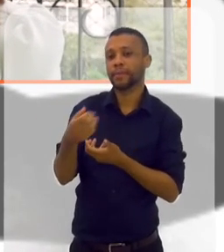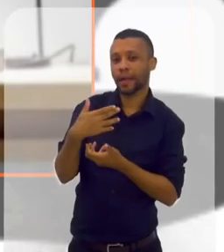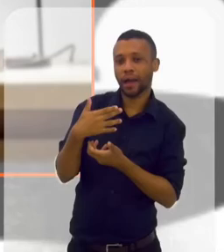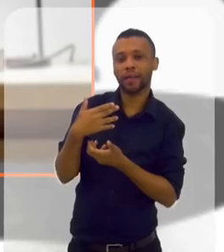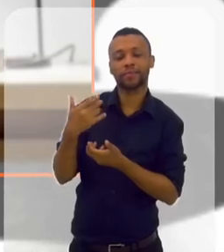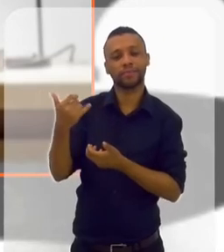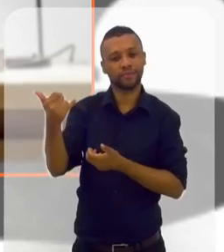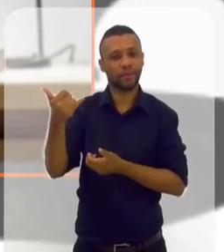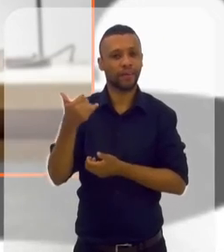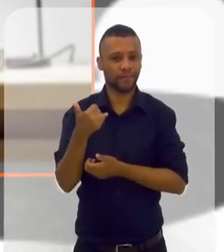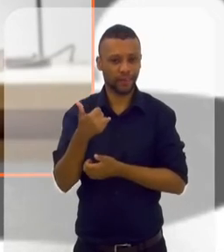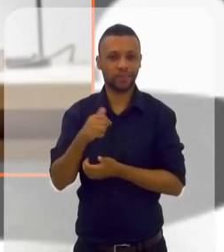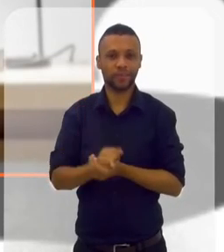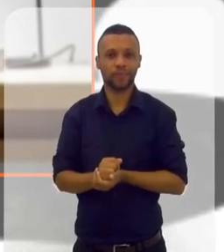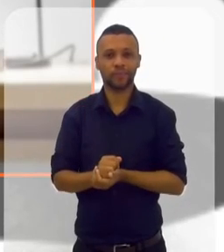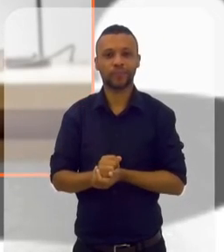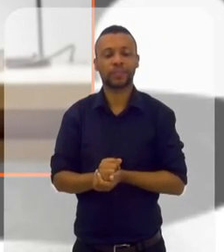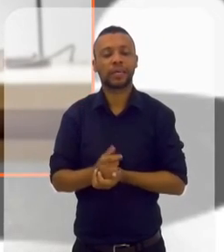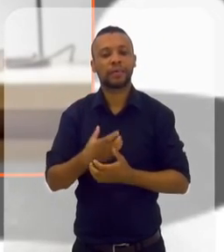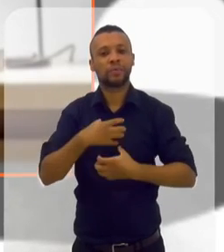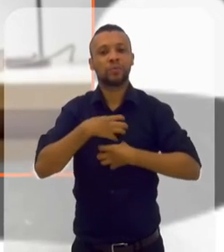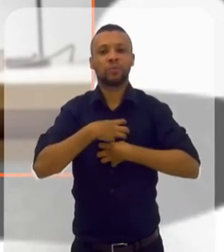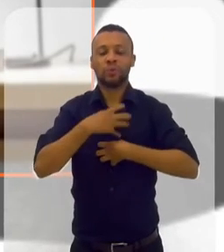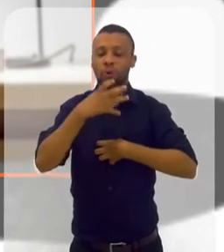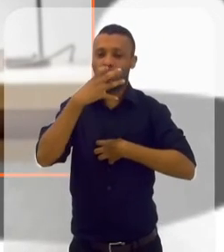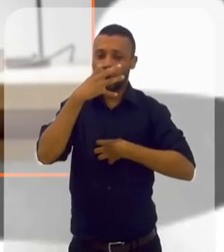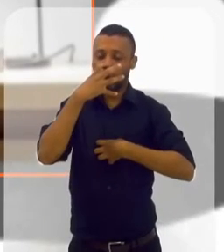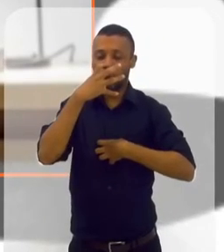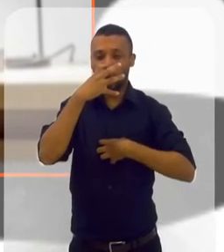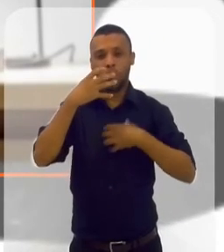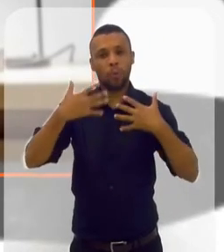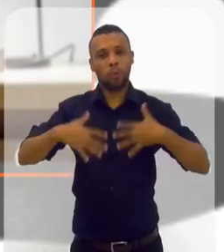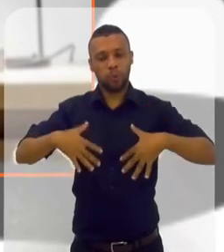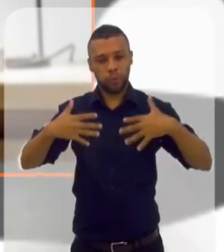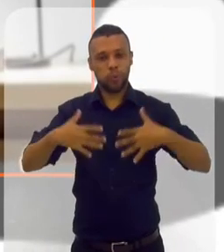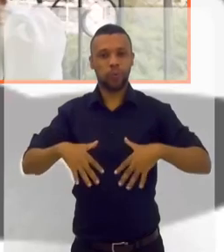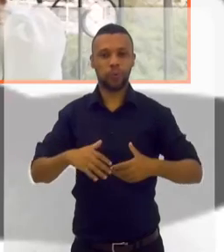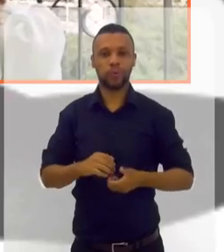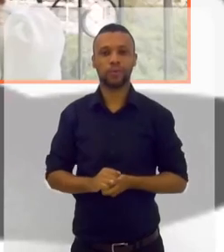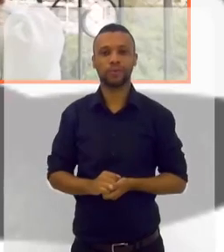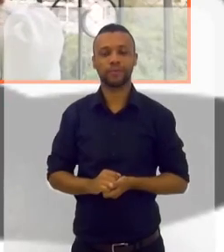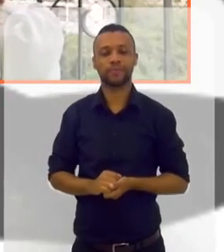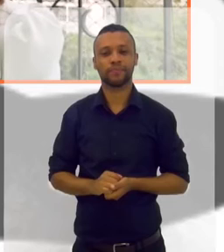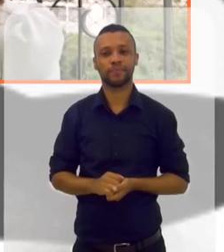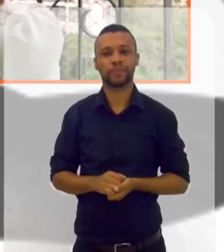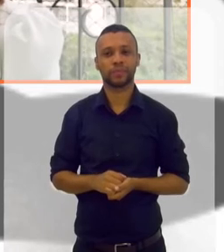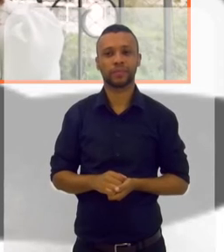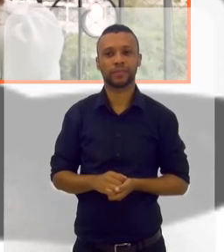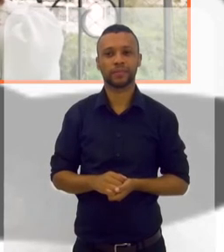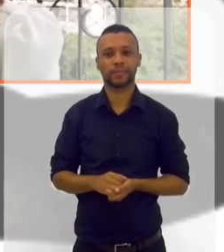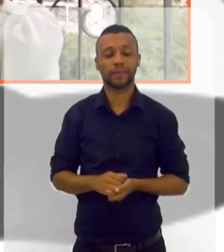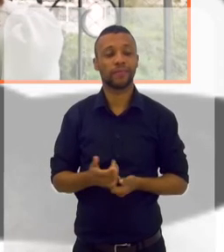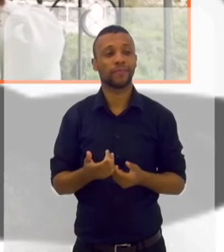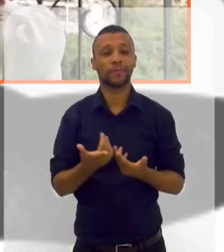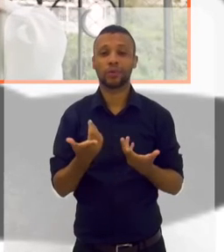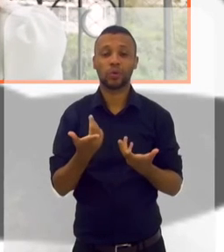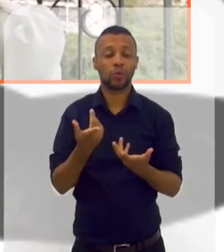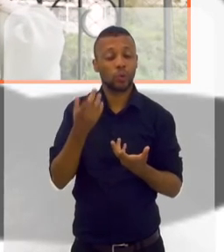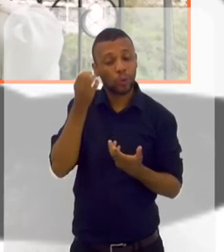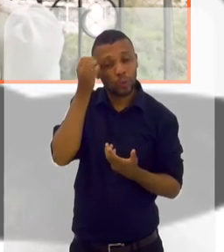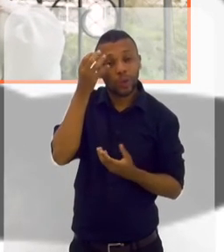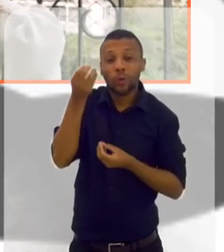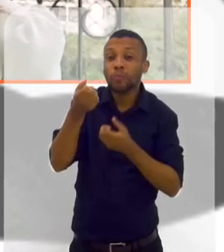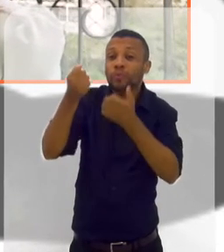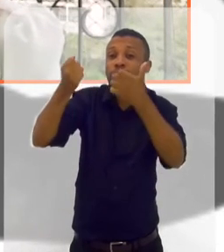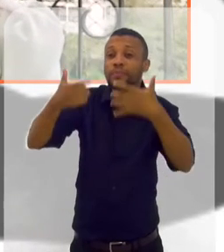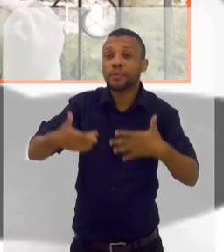Me mandaram aqui um recadinho. Tá um negócio impressionante. Então, quero te agradecer. não sei nem o te